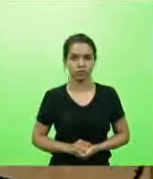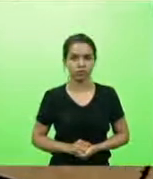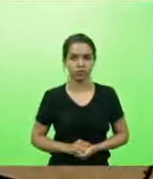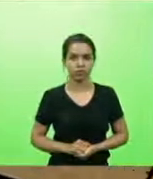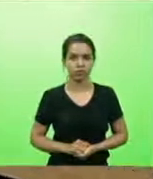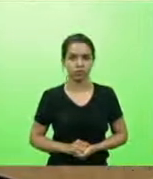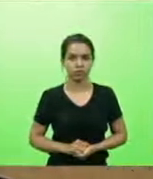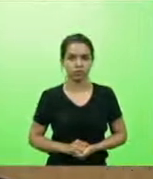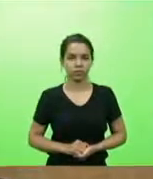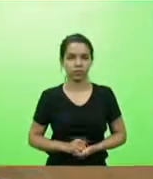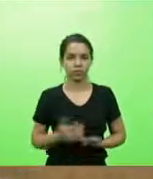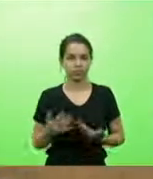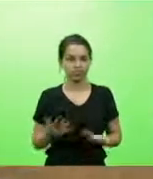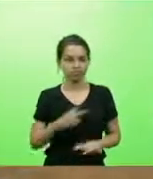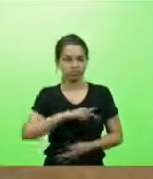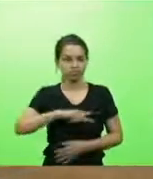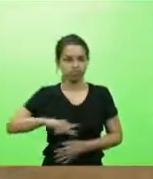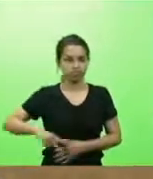Presidente,